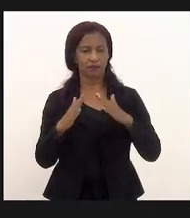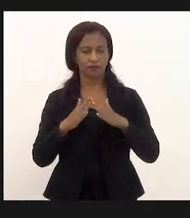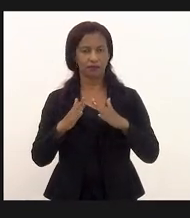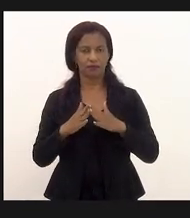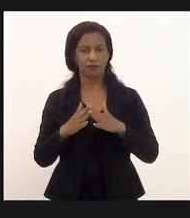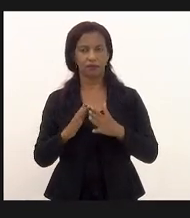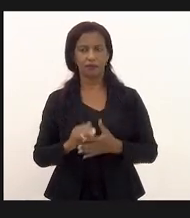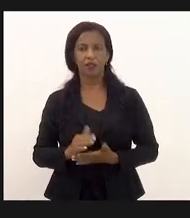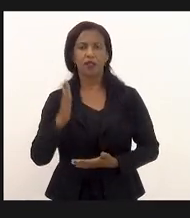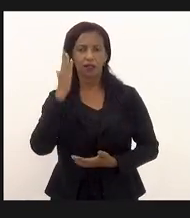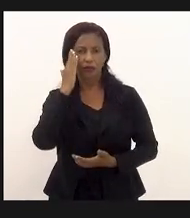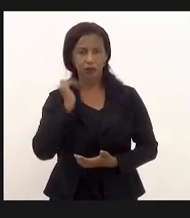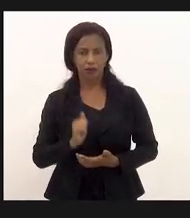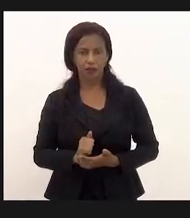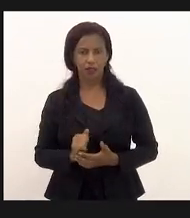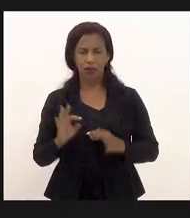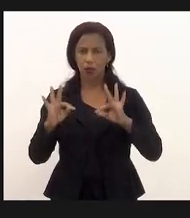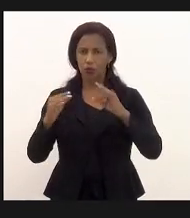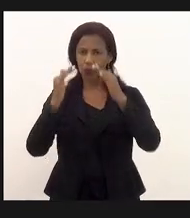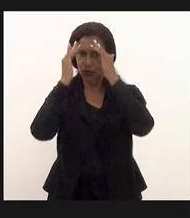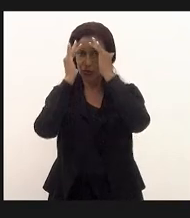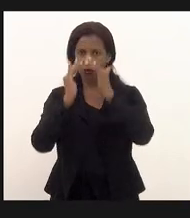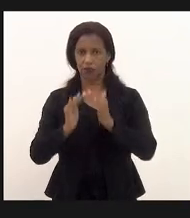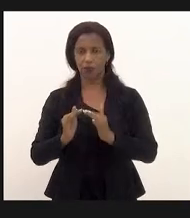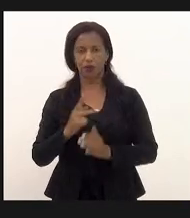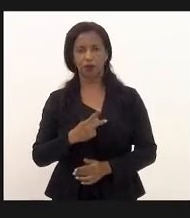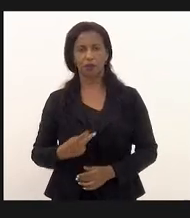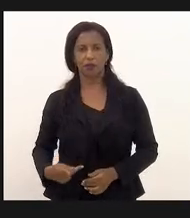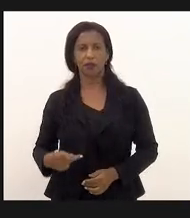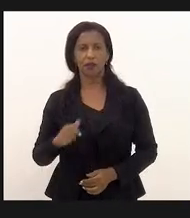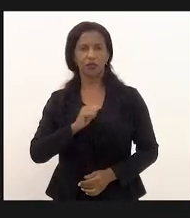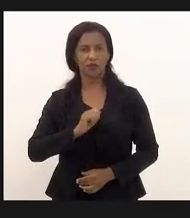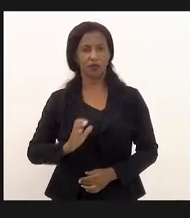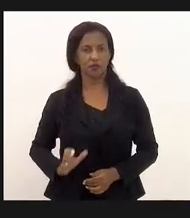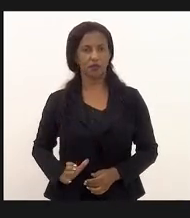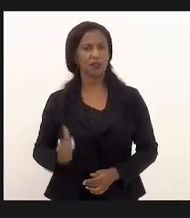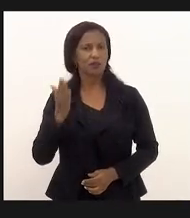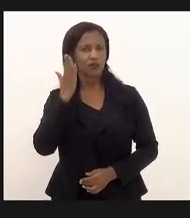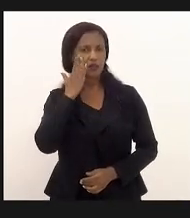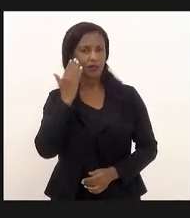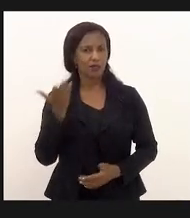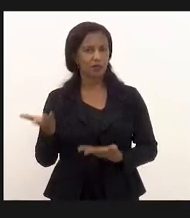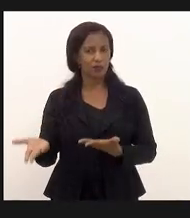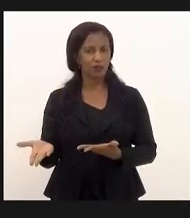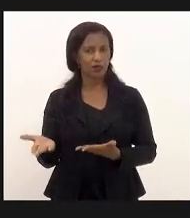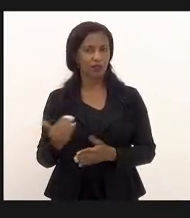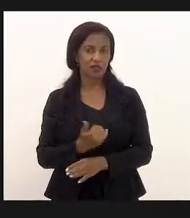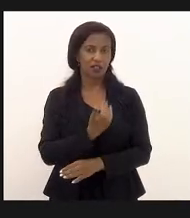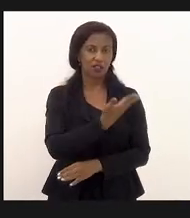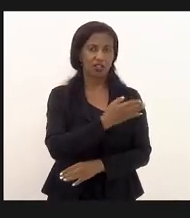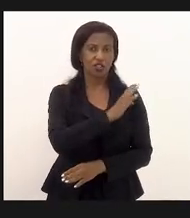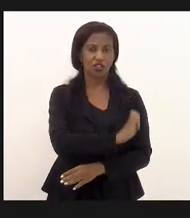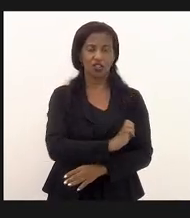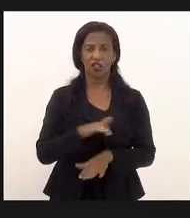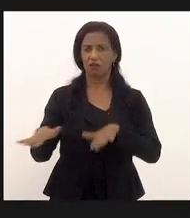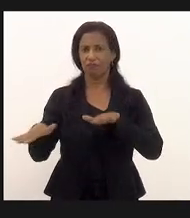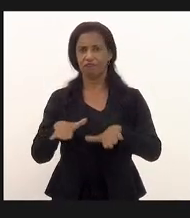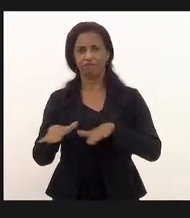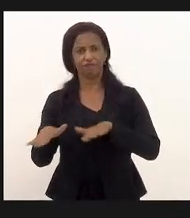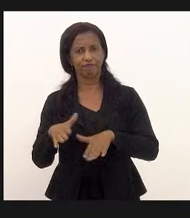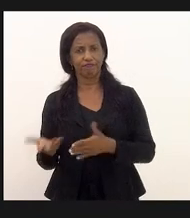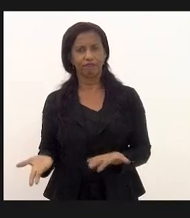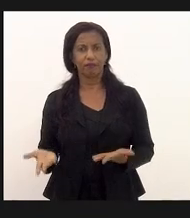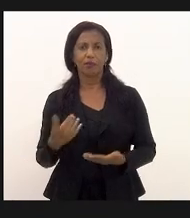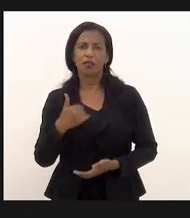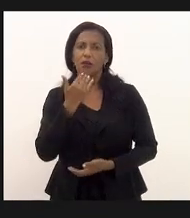eu sei com todo respeito ao presidente André Siliano eu sei que por ele ser de esquerda ele não vai fazer nenhum movimento mas